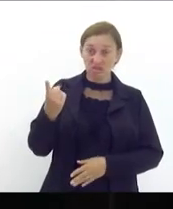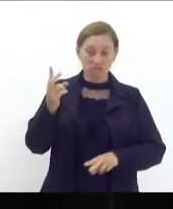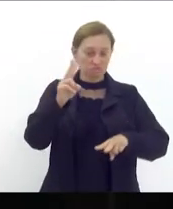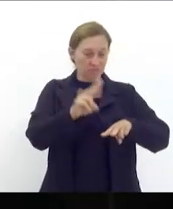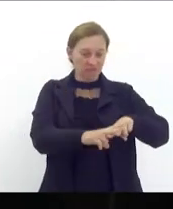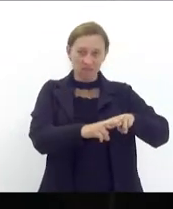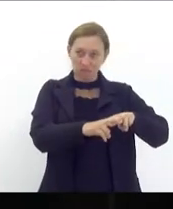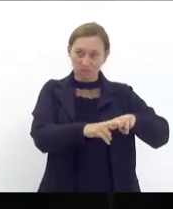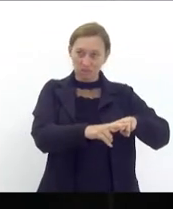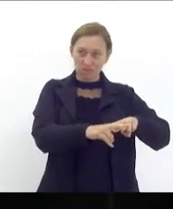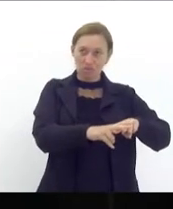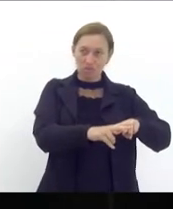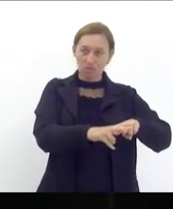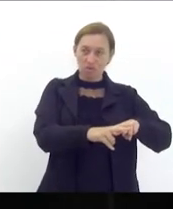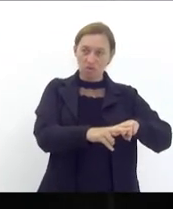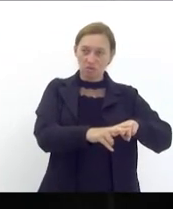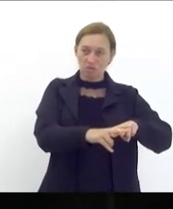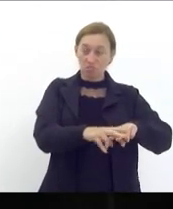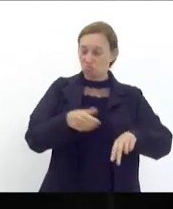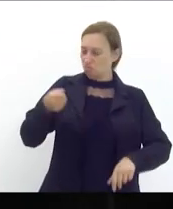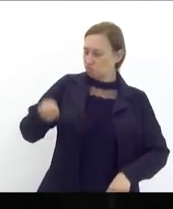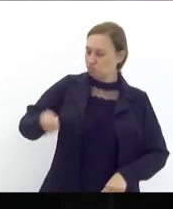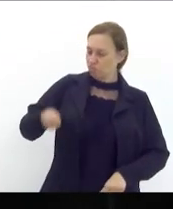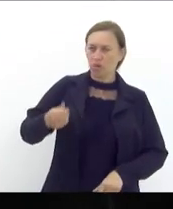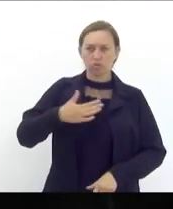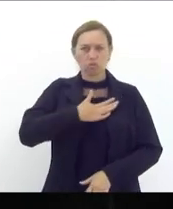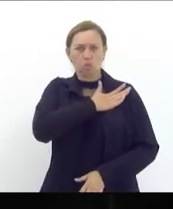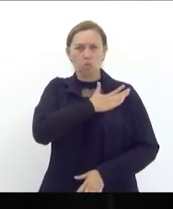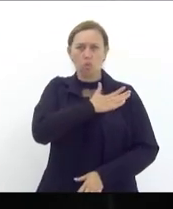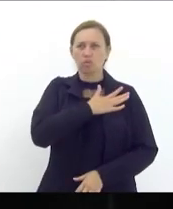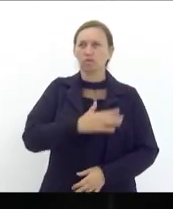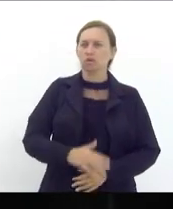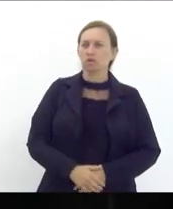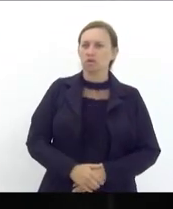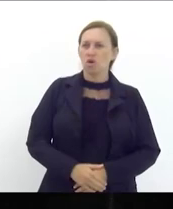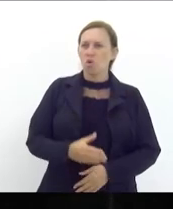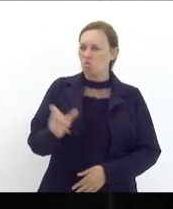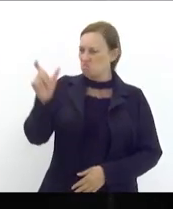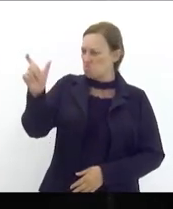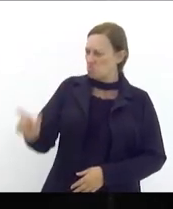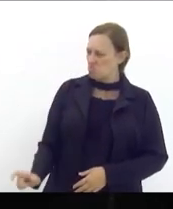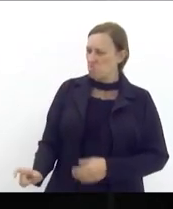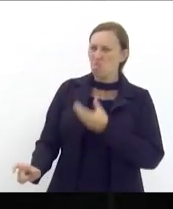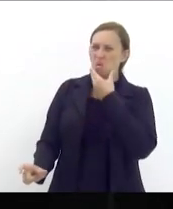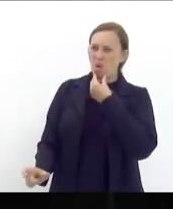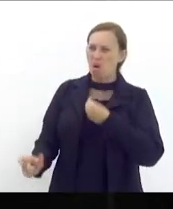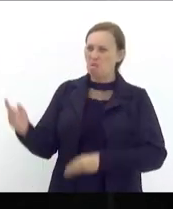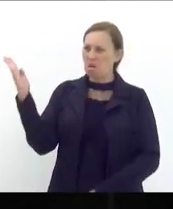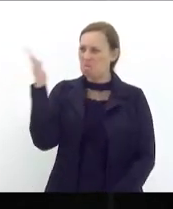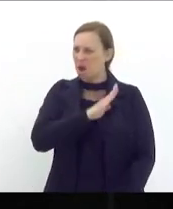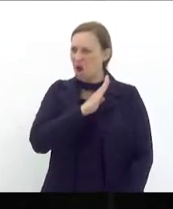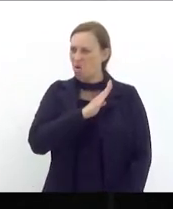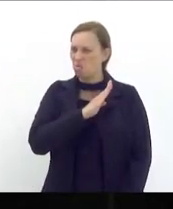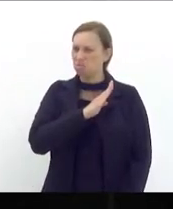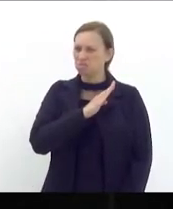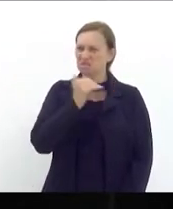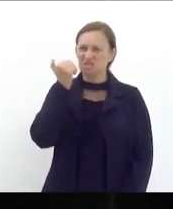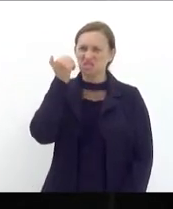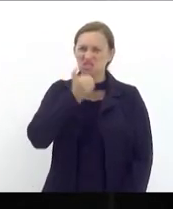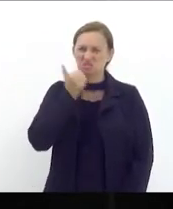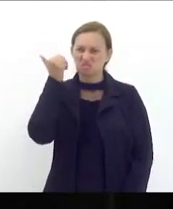de um ditador de um homem cruel de um homem mal